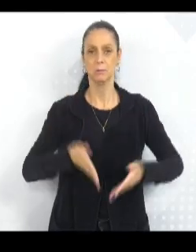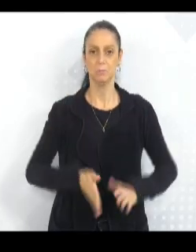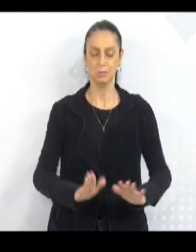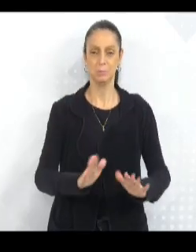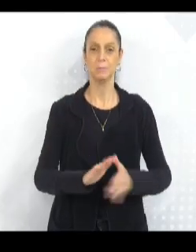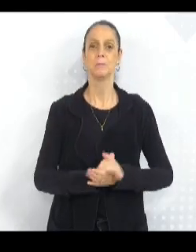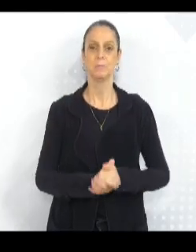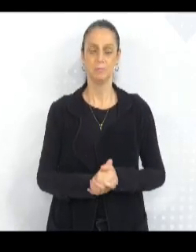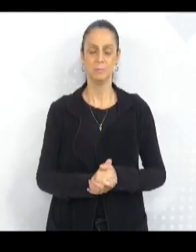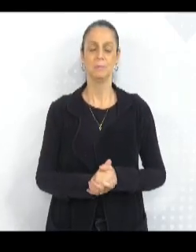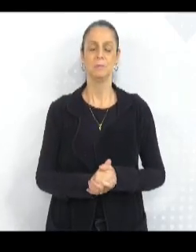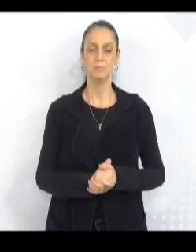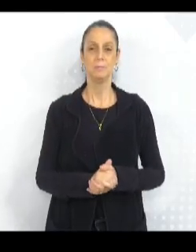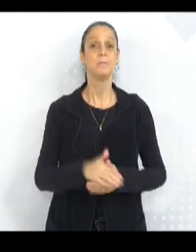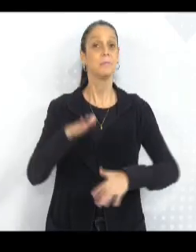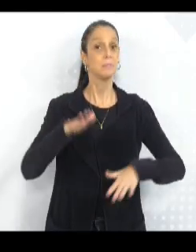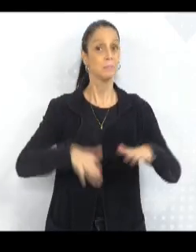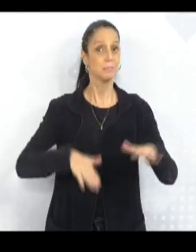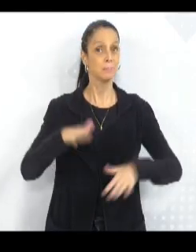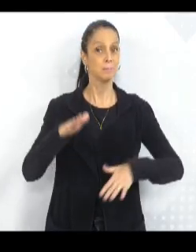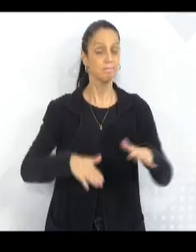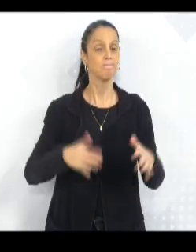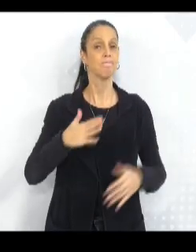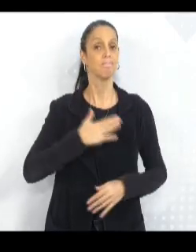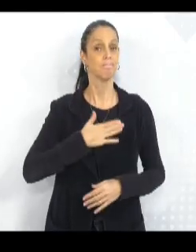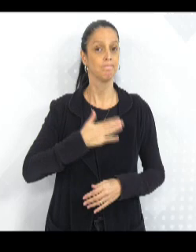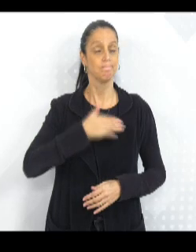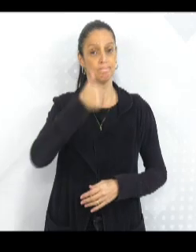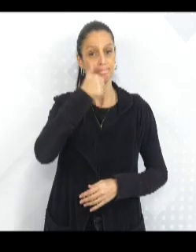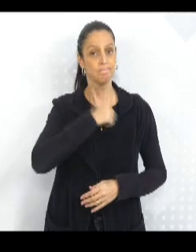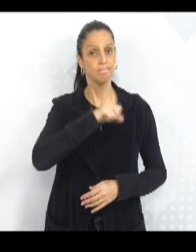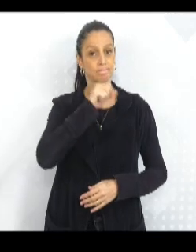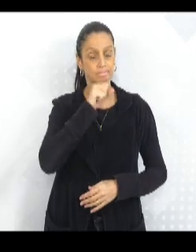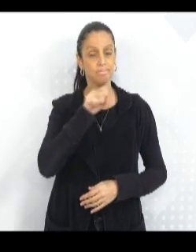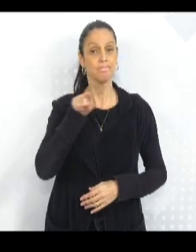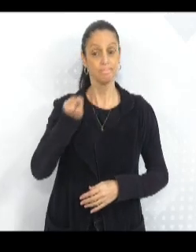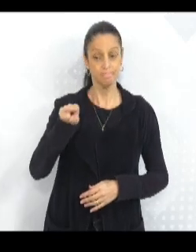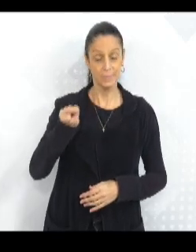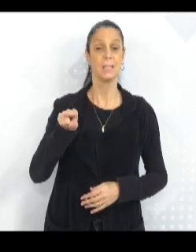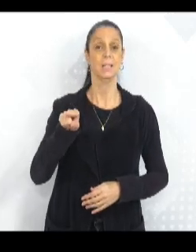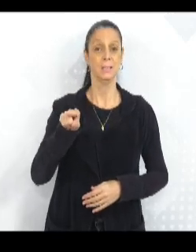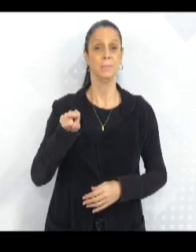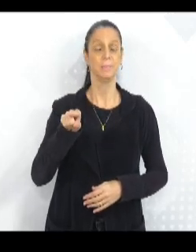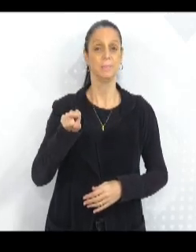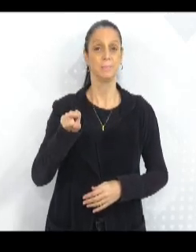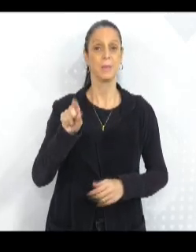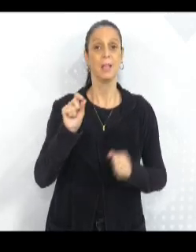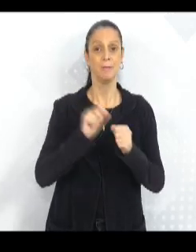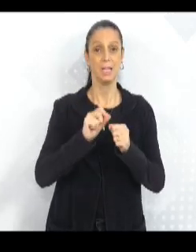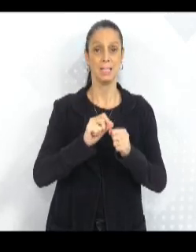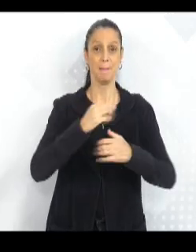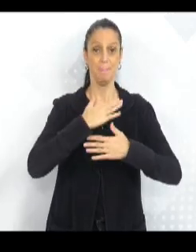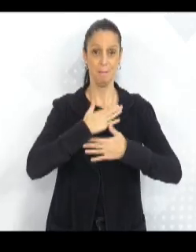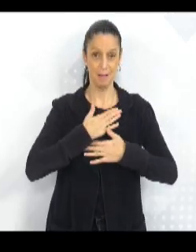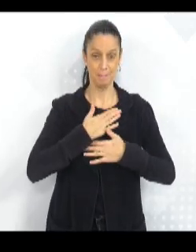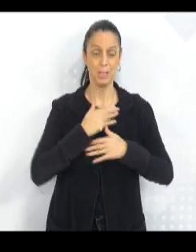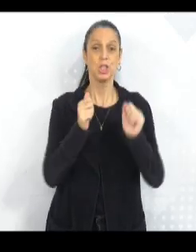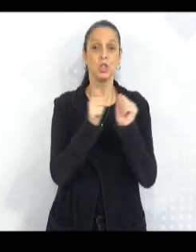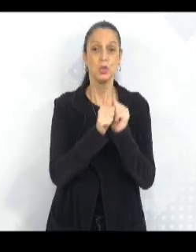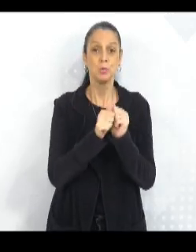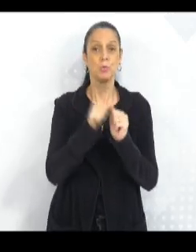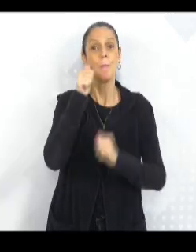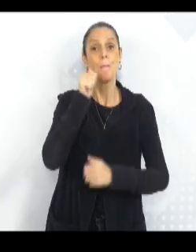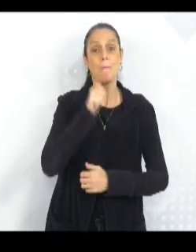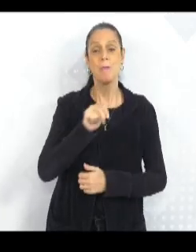E muitas vezes a minha mãe fazia para mim e para minha irmã mais velha, mingau de água de farinha,